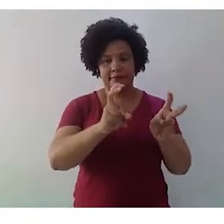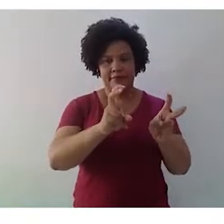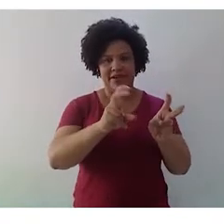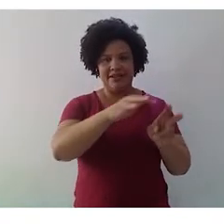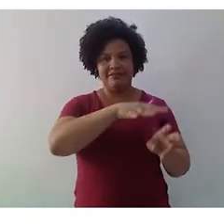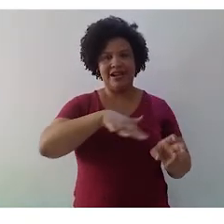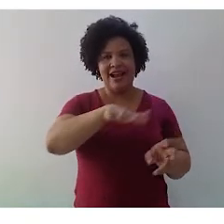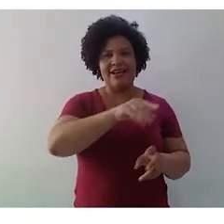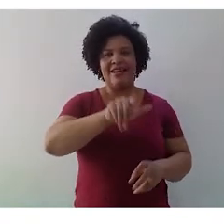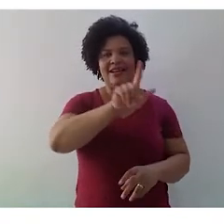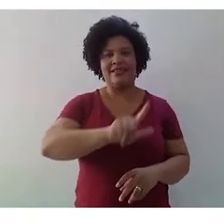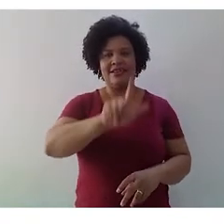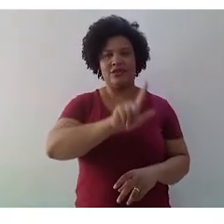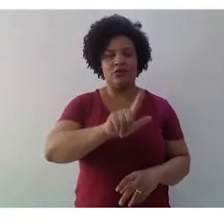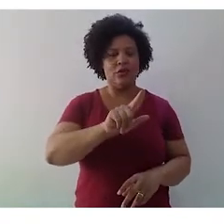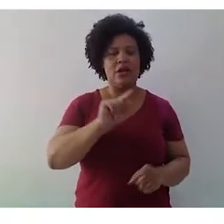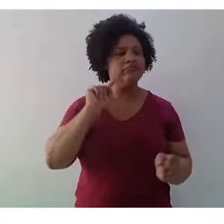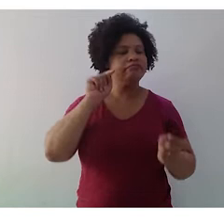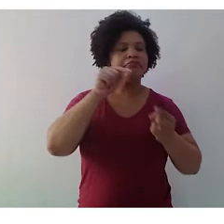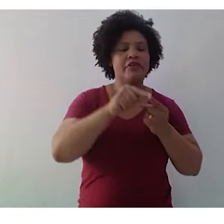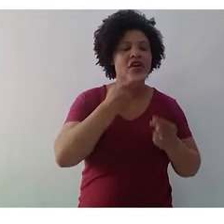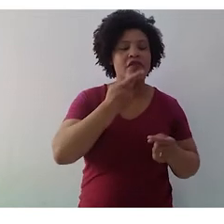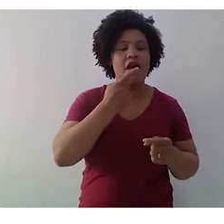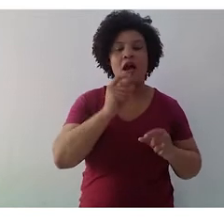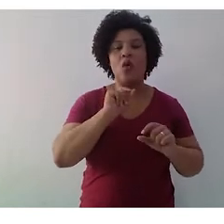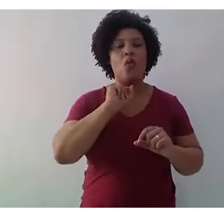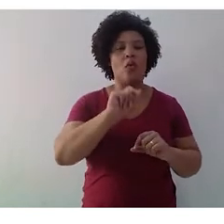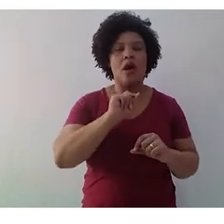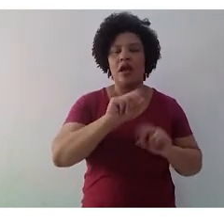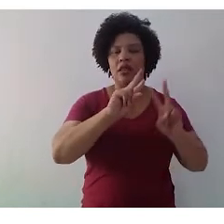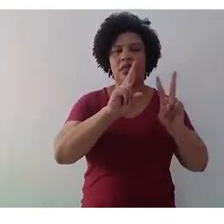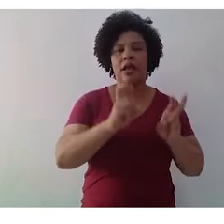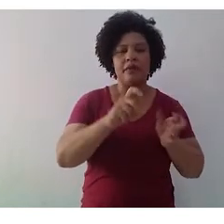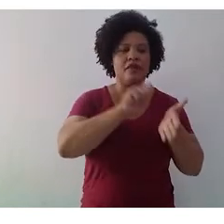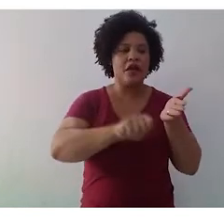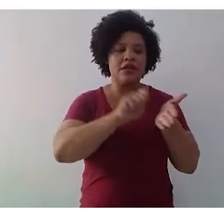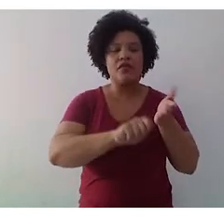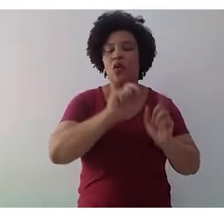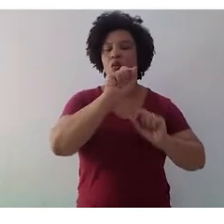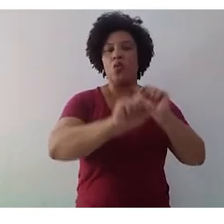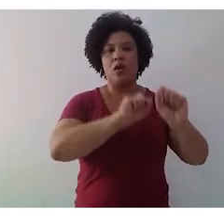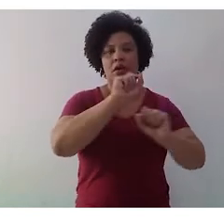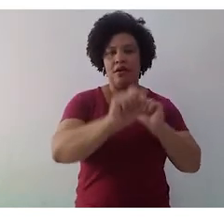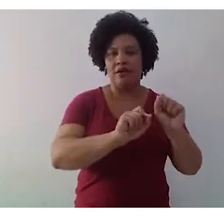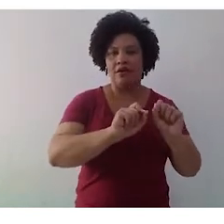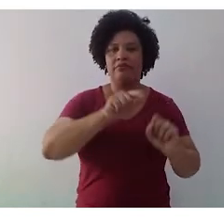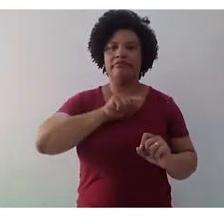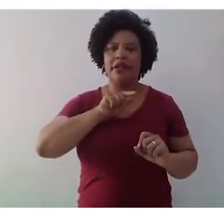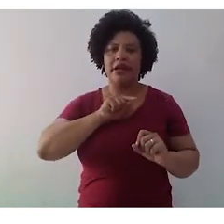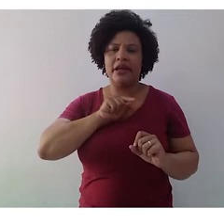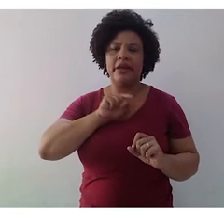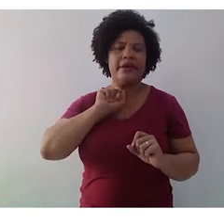literatura, sobre o que alguém vai falar? Sobre o que alguém vai escrever? E aí, nós temos as várias teorias, os vários